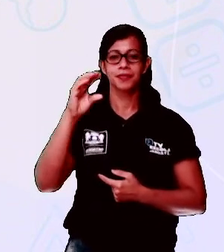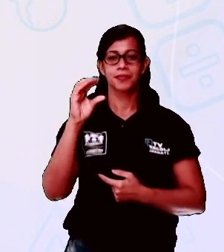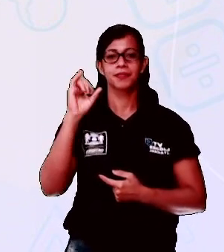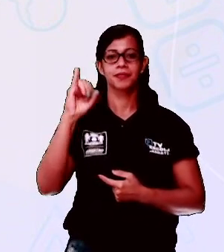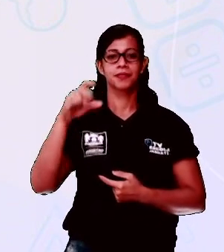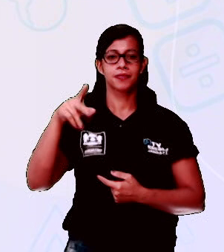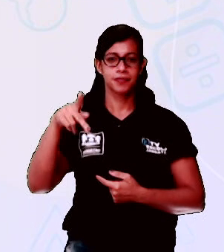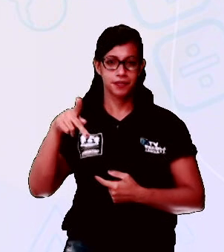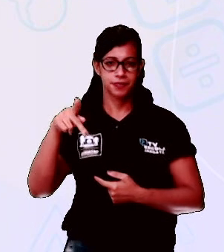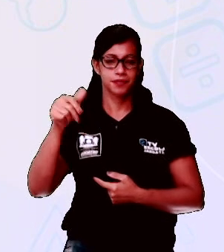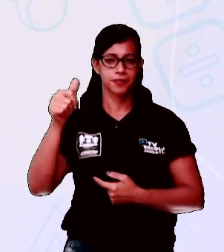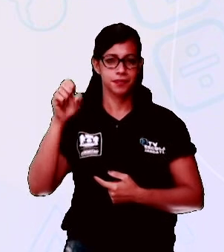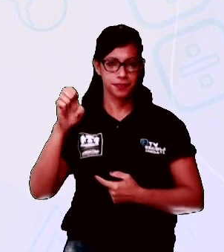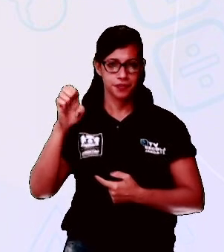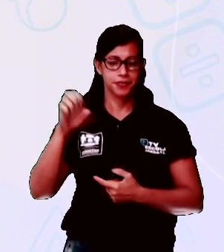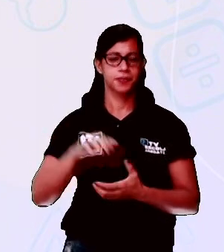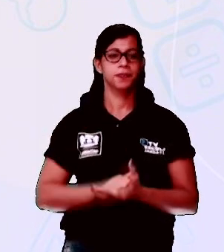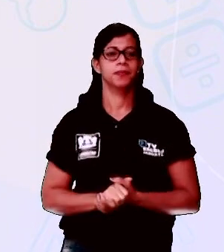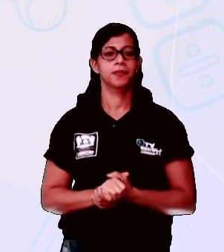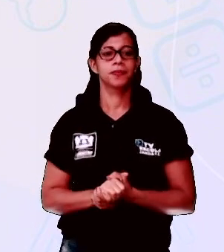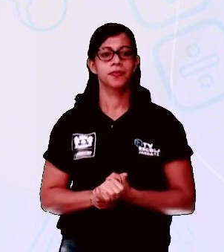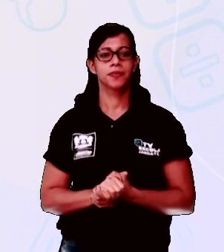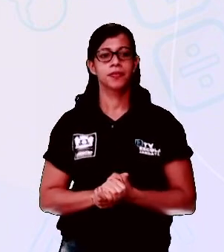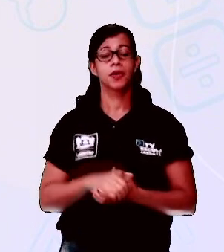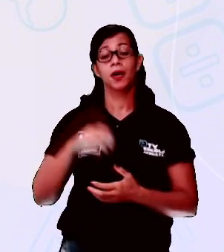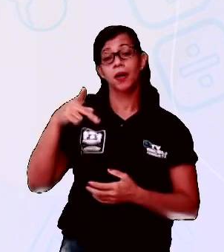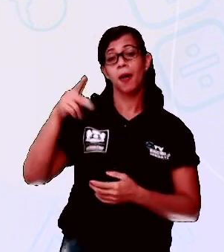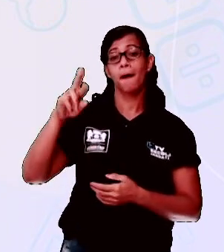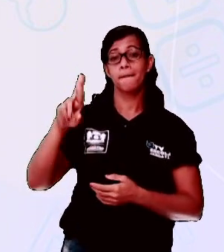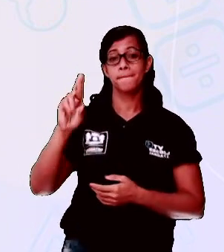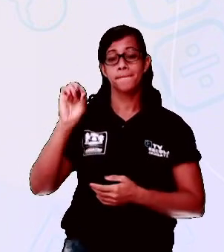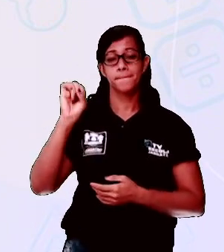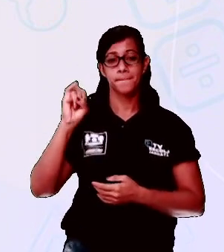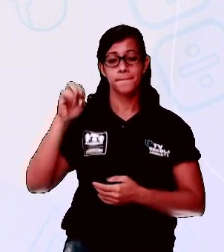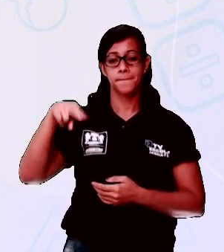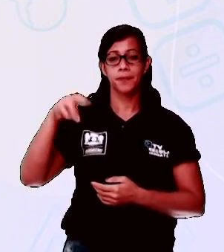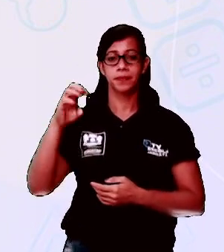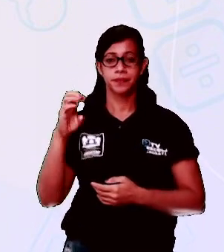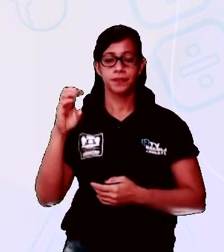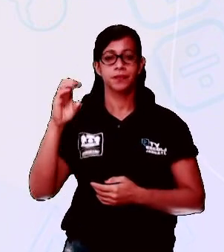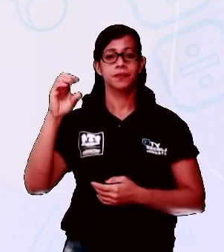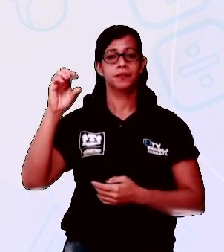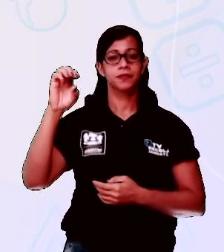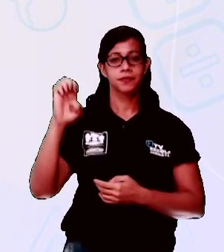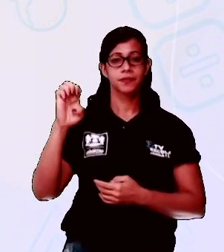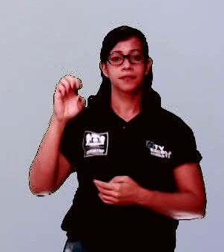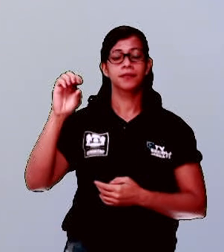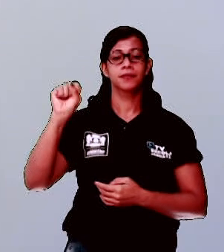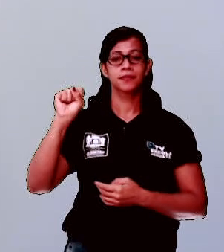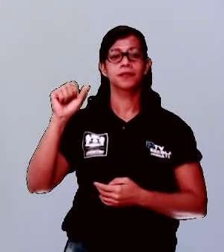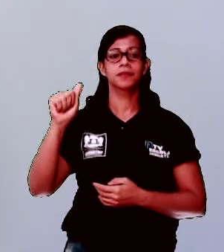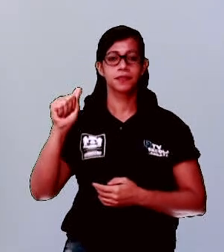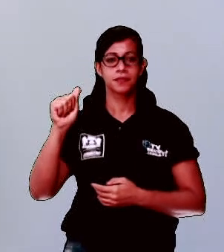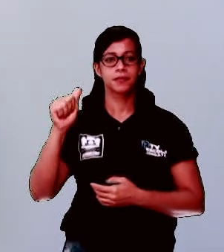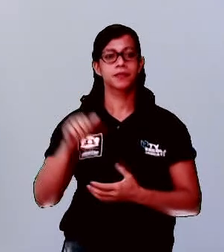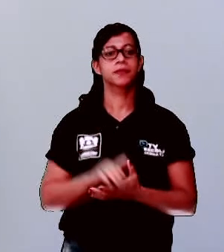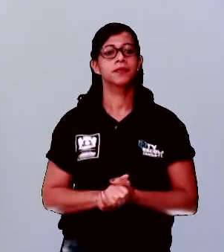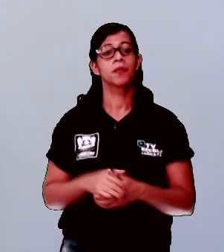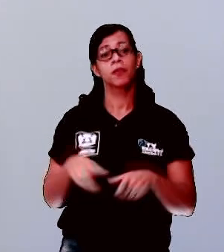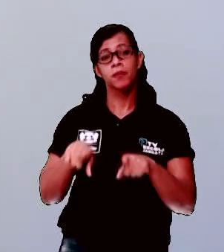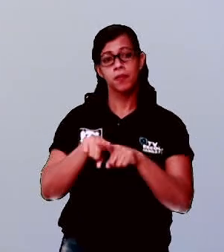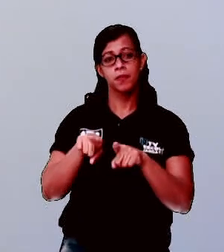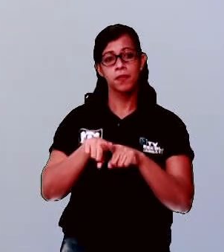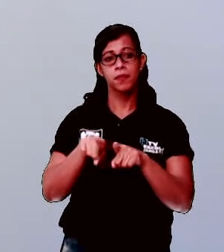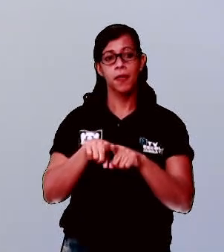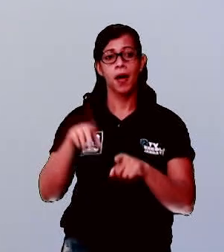Princesa, principiava e principalmente. Qual dessas palavras vocês acham